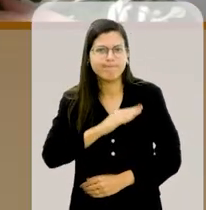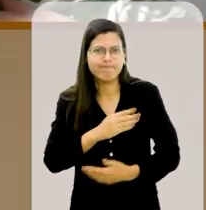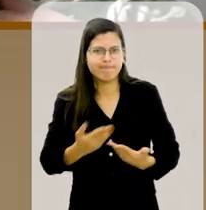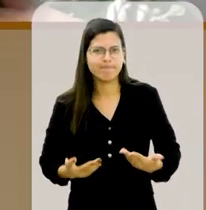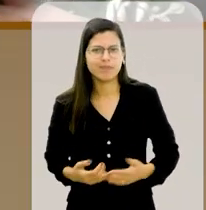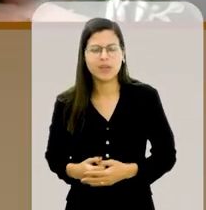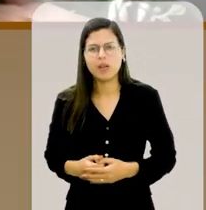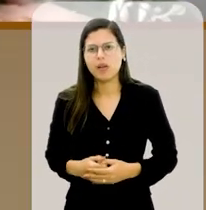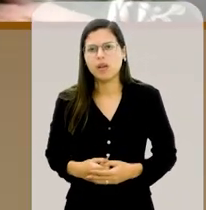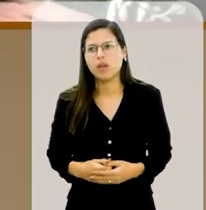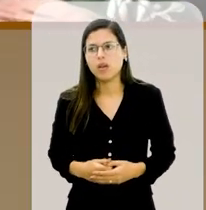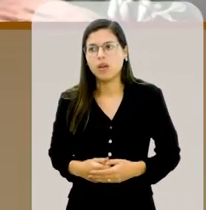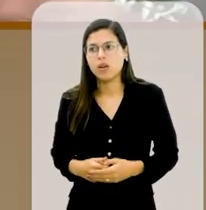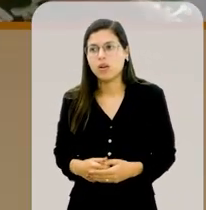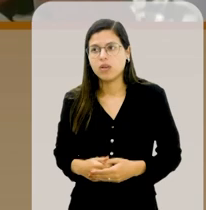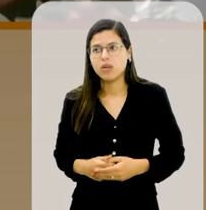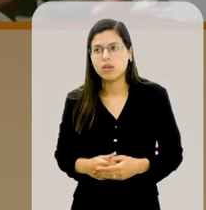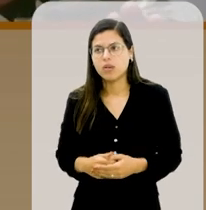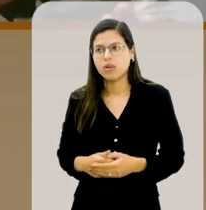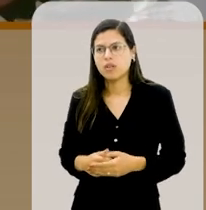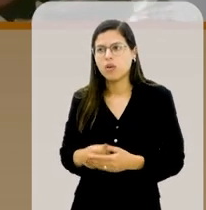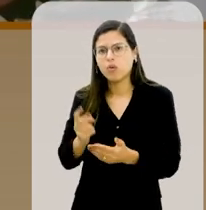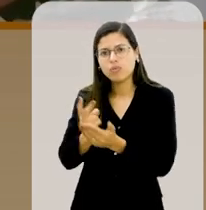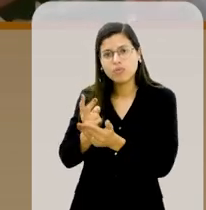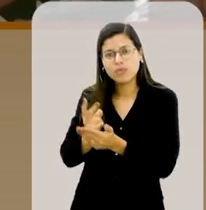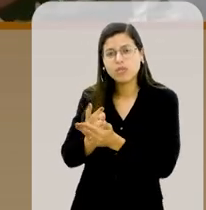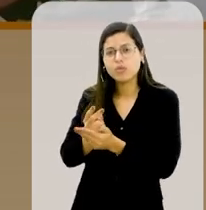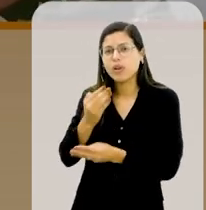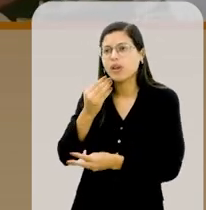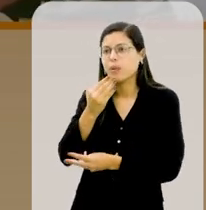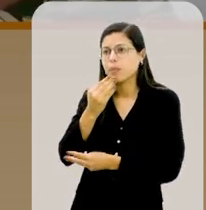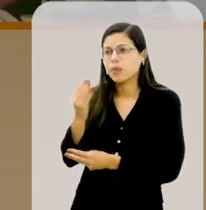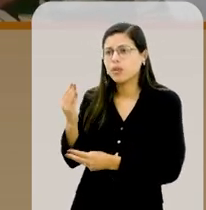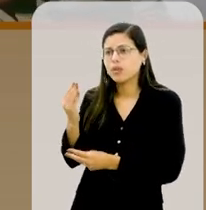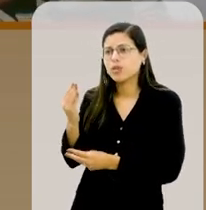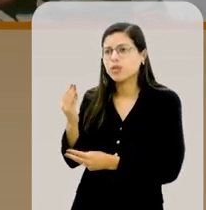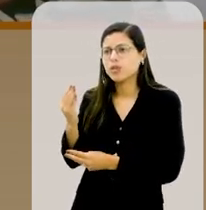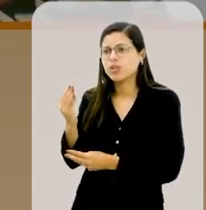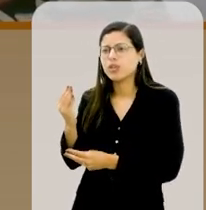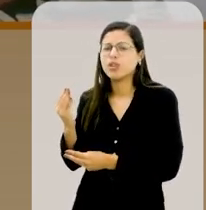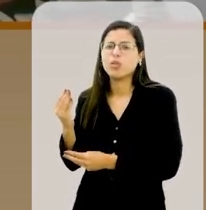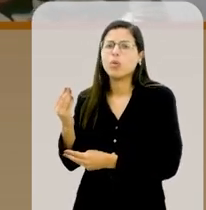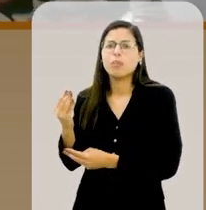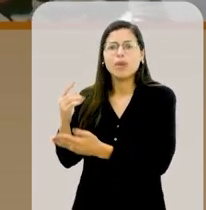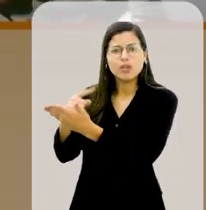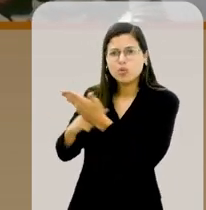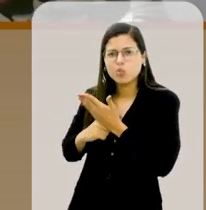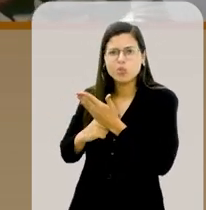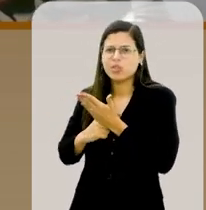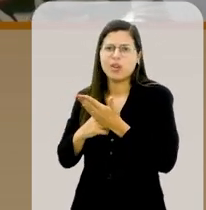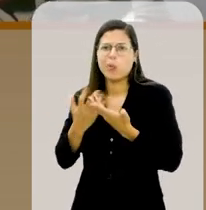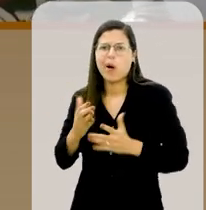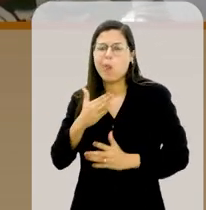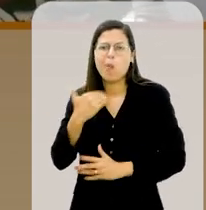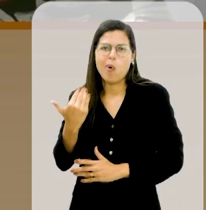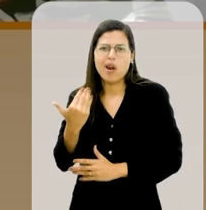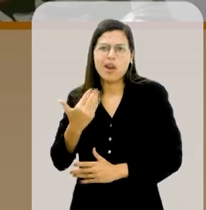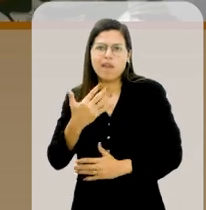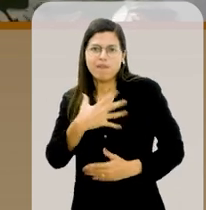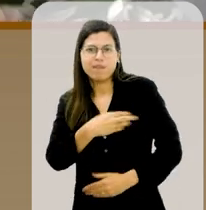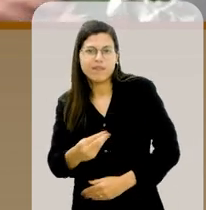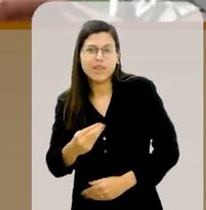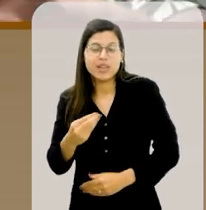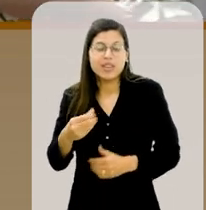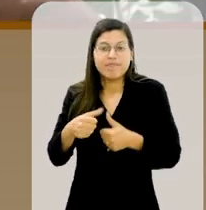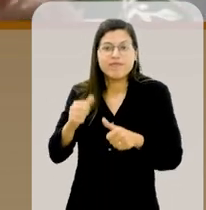pensamento. Mas, eu continuo a te pedir, não permita que minhas filhas fiquem órfãs de mãe. Entendeu?